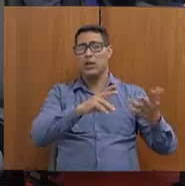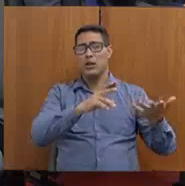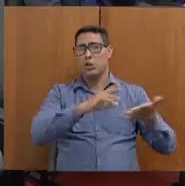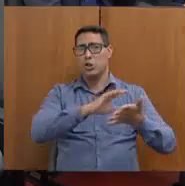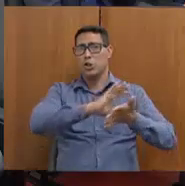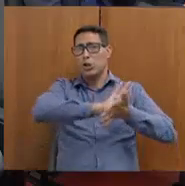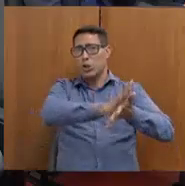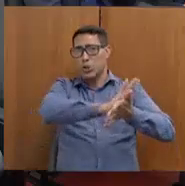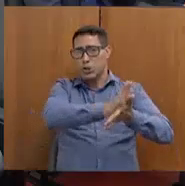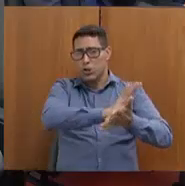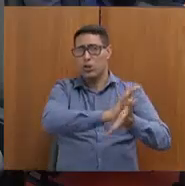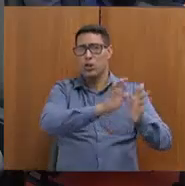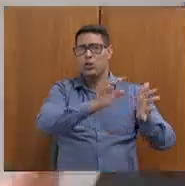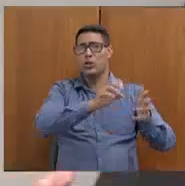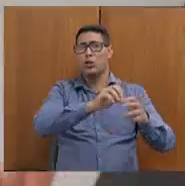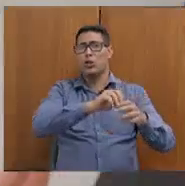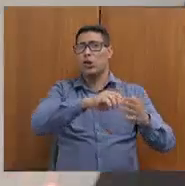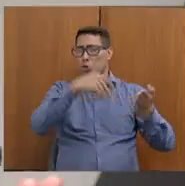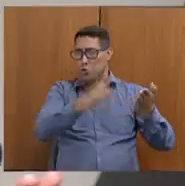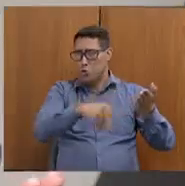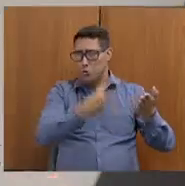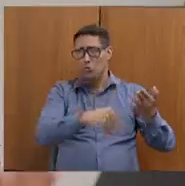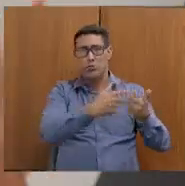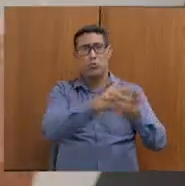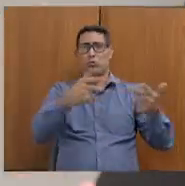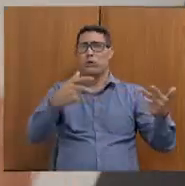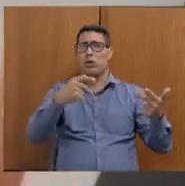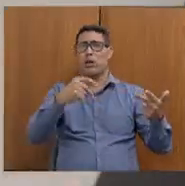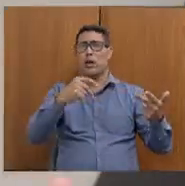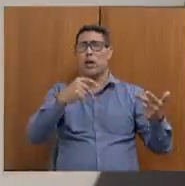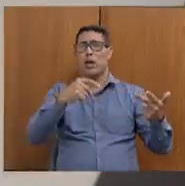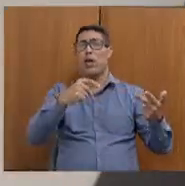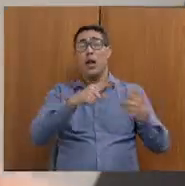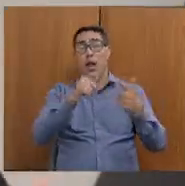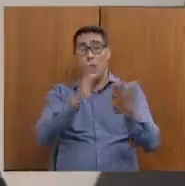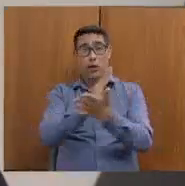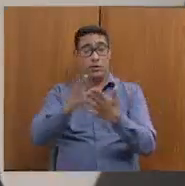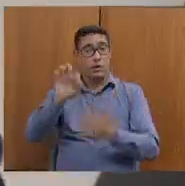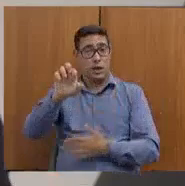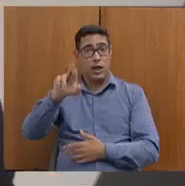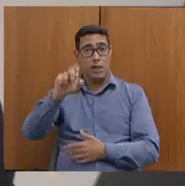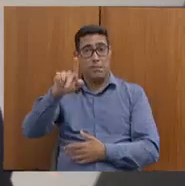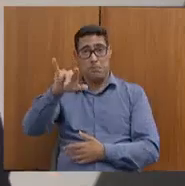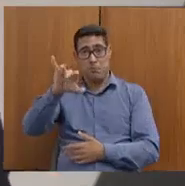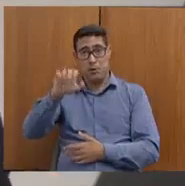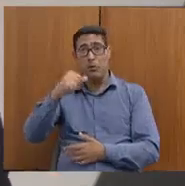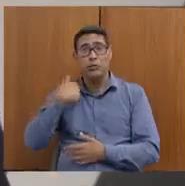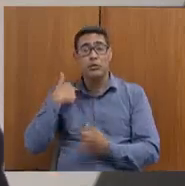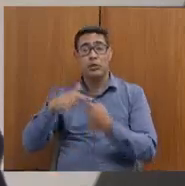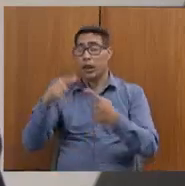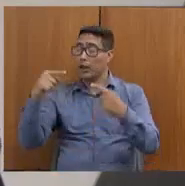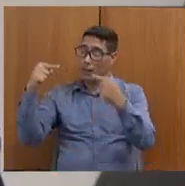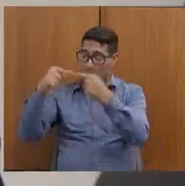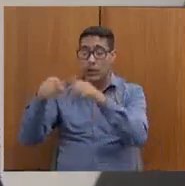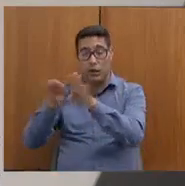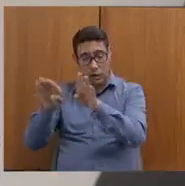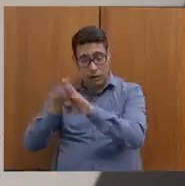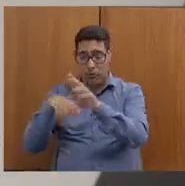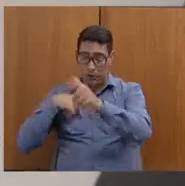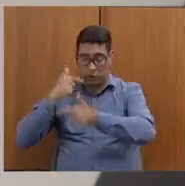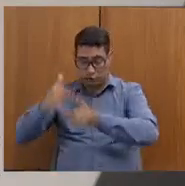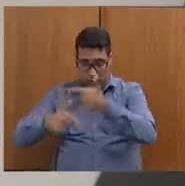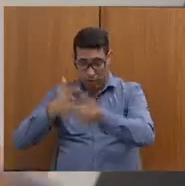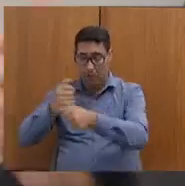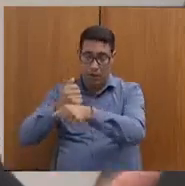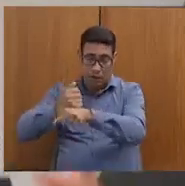trabalho análogo à escravidão, inclusive as comunidades terapêuticas foram inseridas no rol do trabalho escravo, recentemente, com um